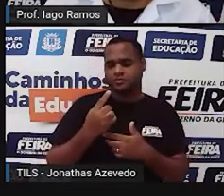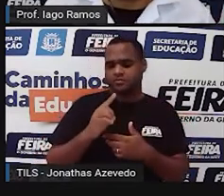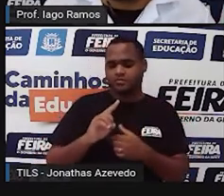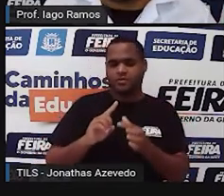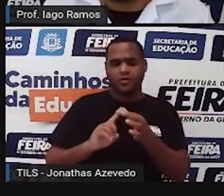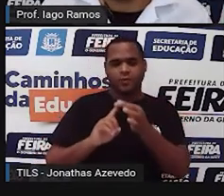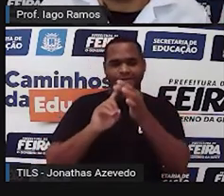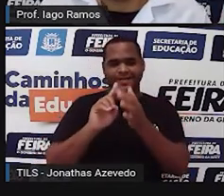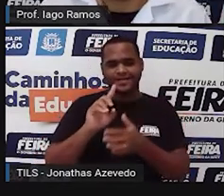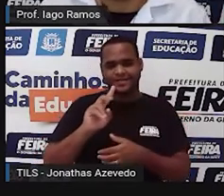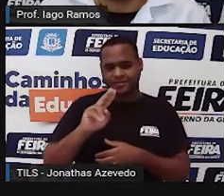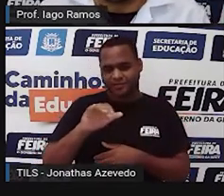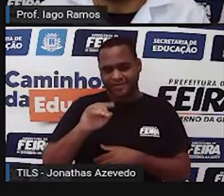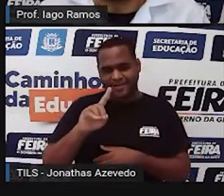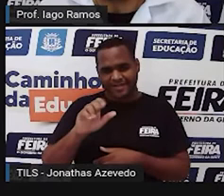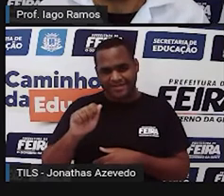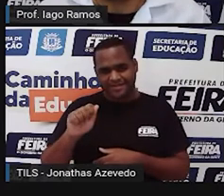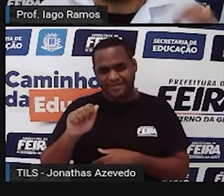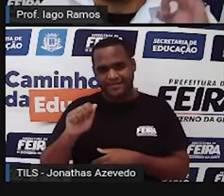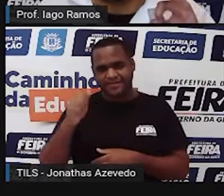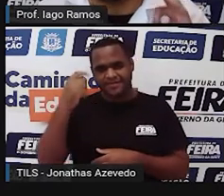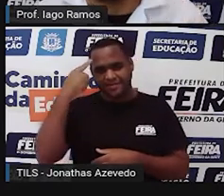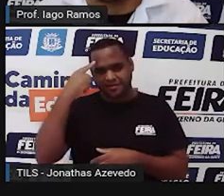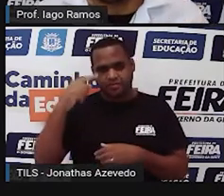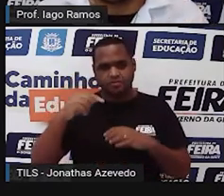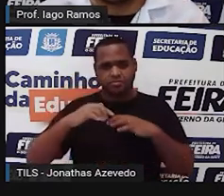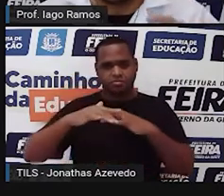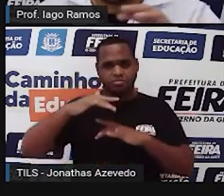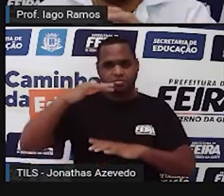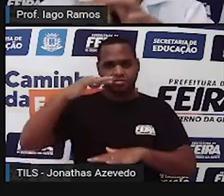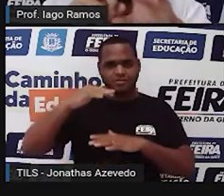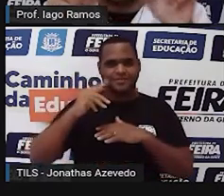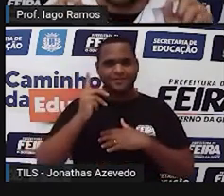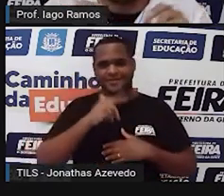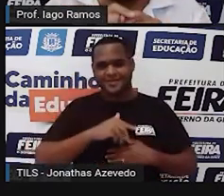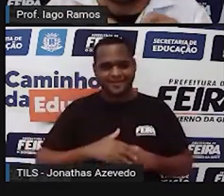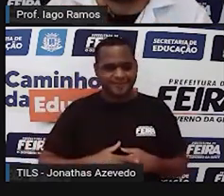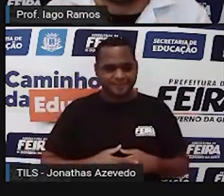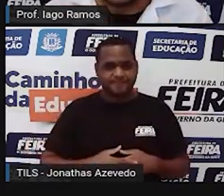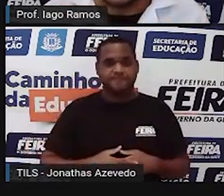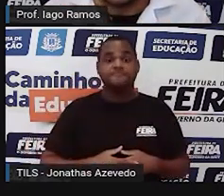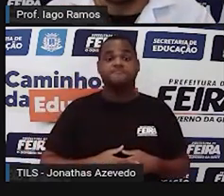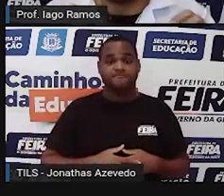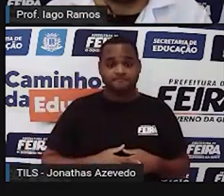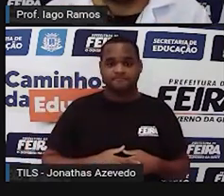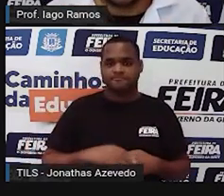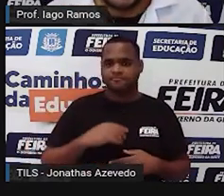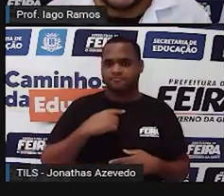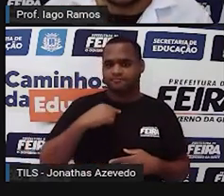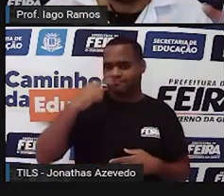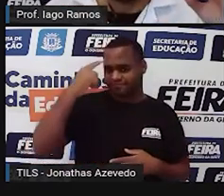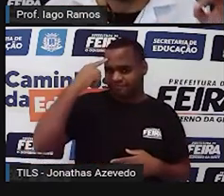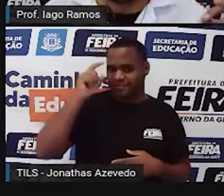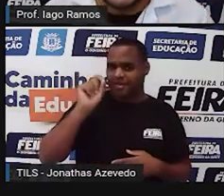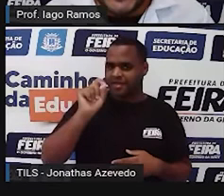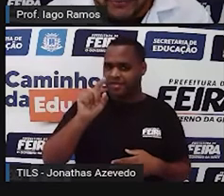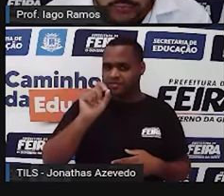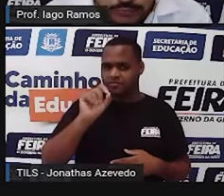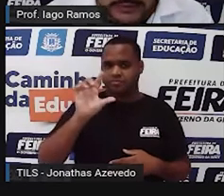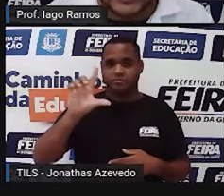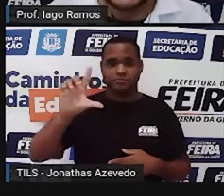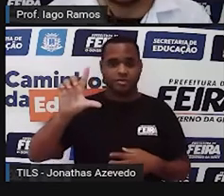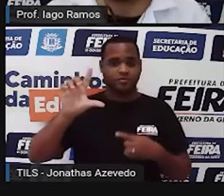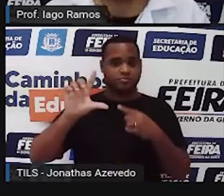de capacidade, certo? Então, o que é que a gente tem ali no meio do mapa, em azul, que o